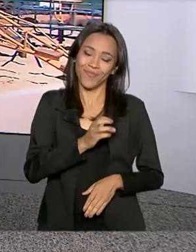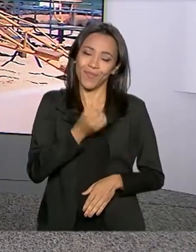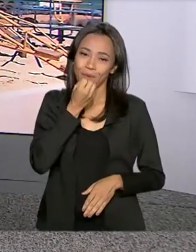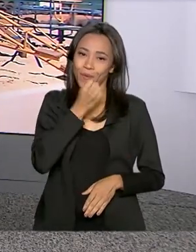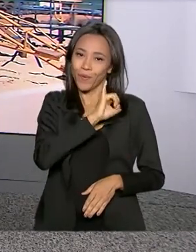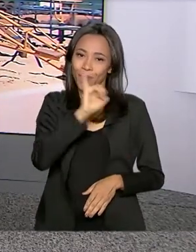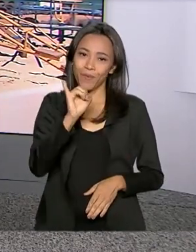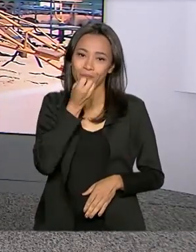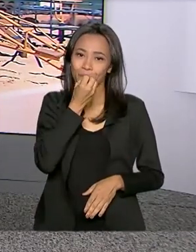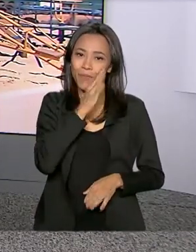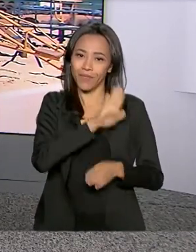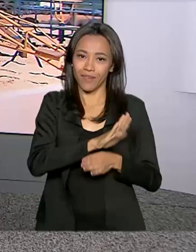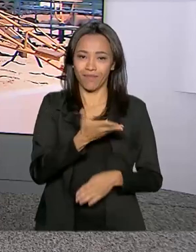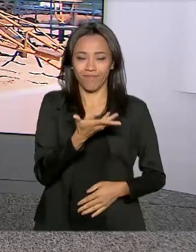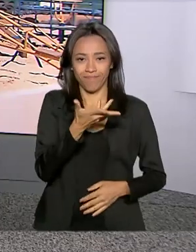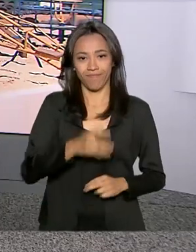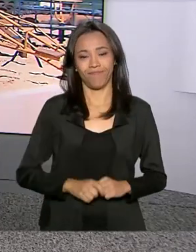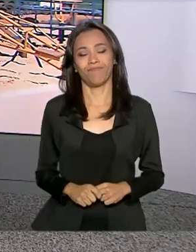boa tarde pra você.